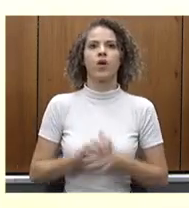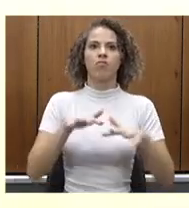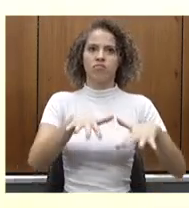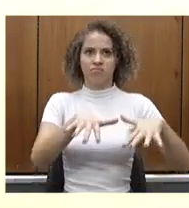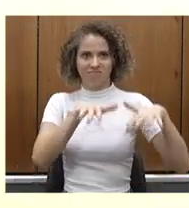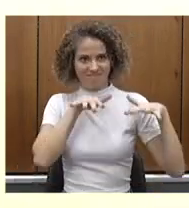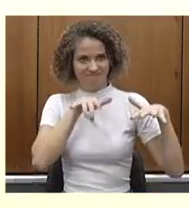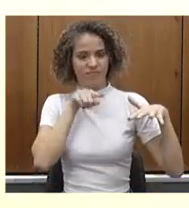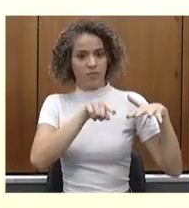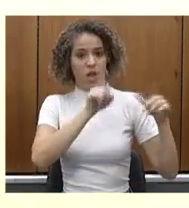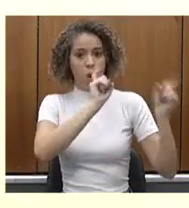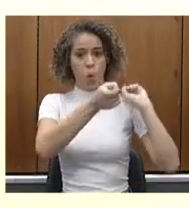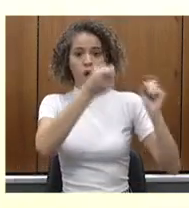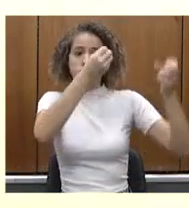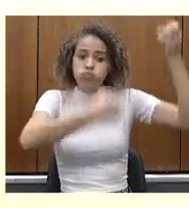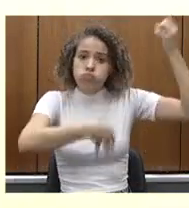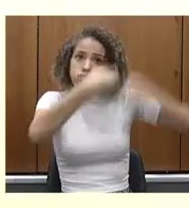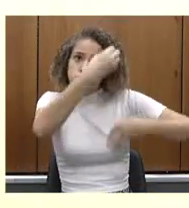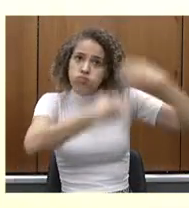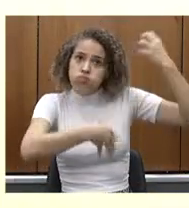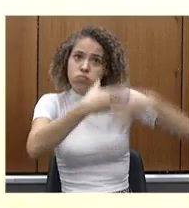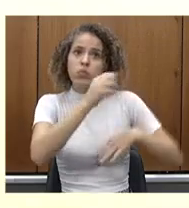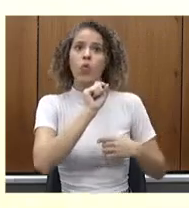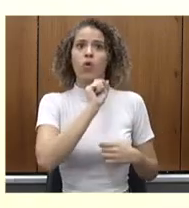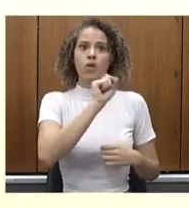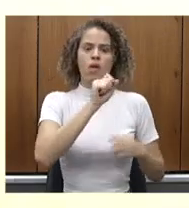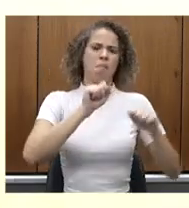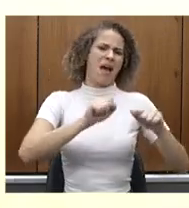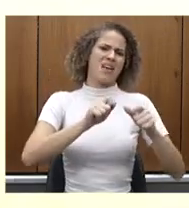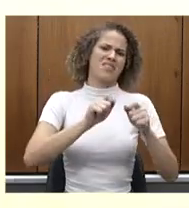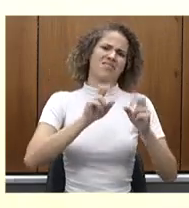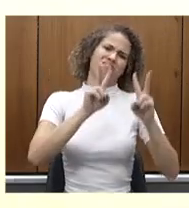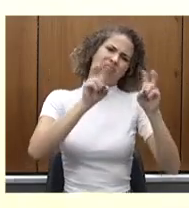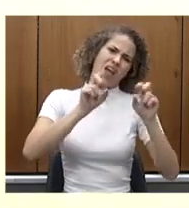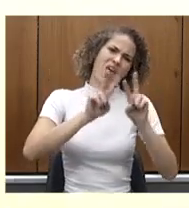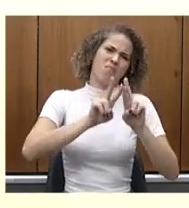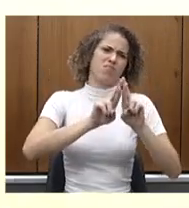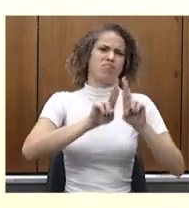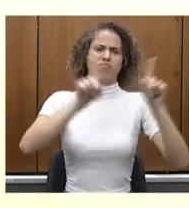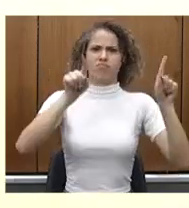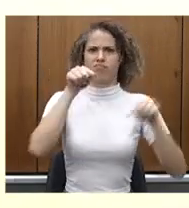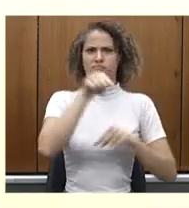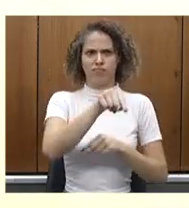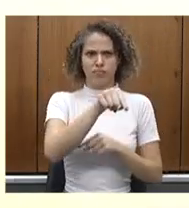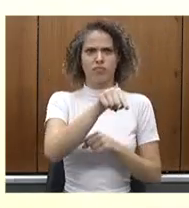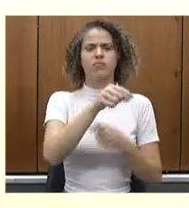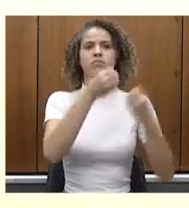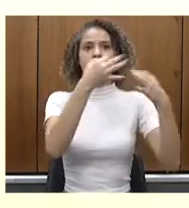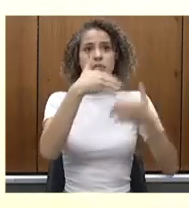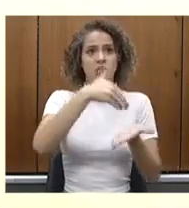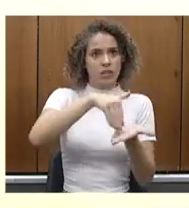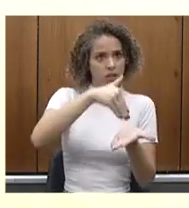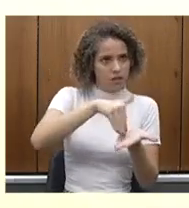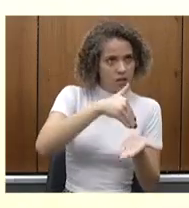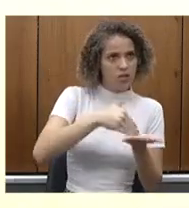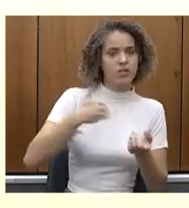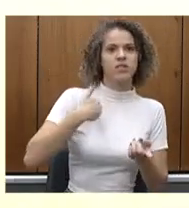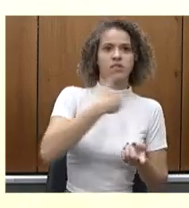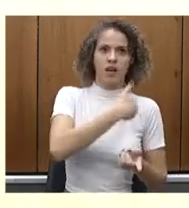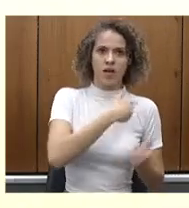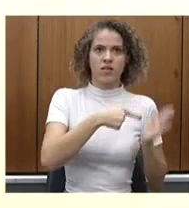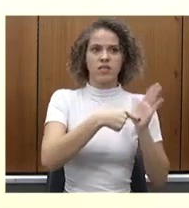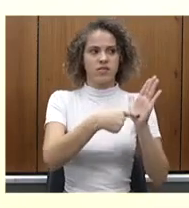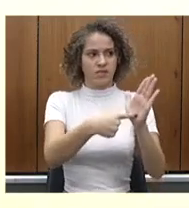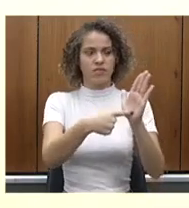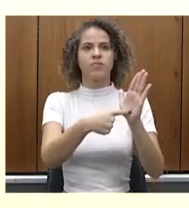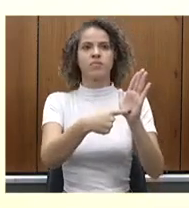a esta reunião. E, de uma maneira mais ampla, se assim, desejar um balanço da Secretaria de Saúde nesse ano